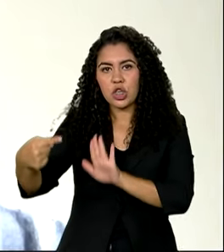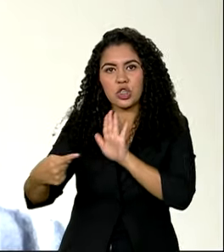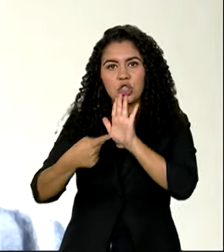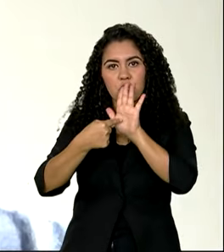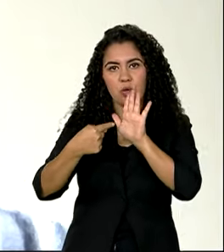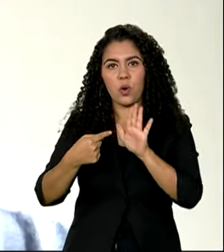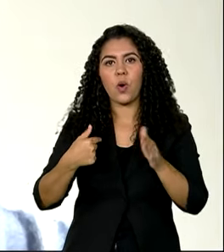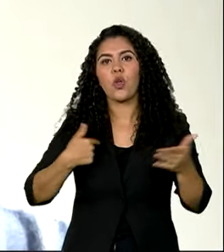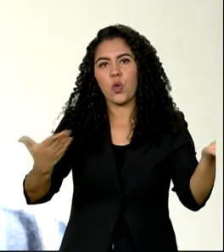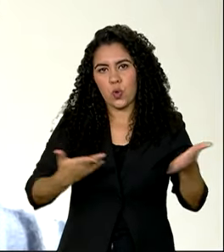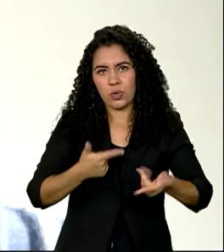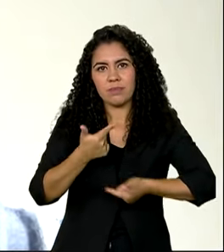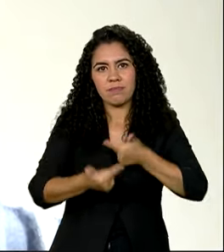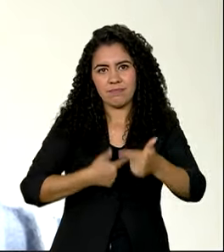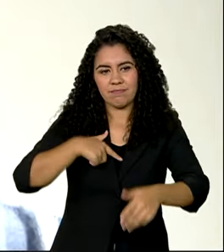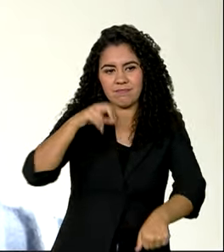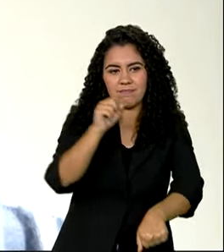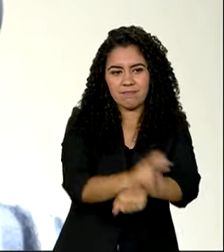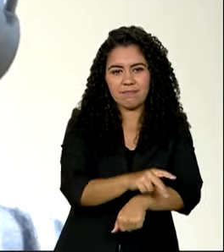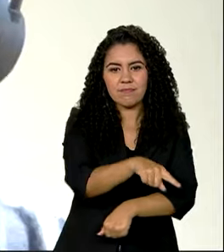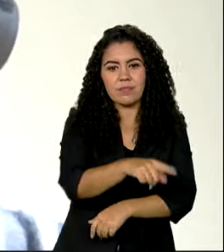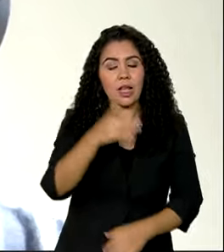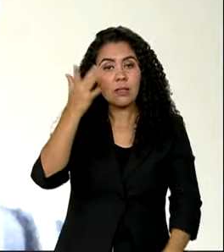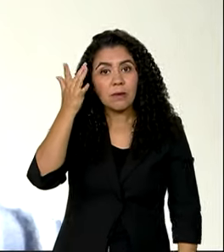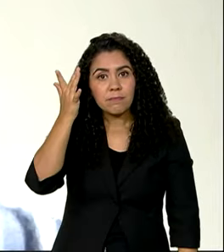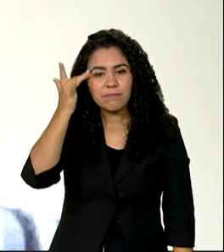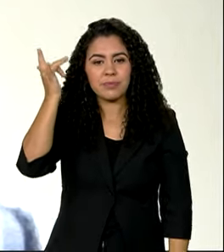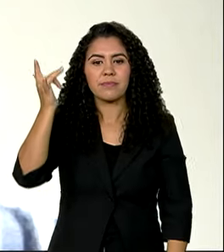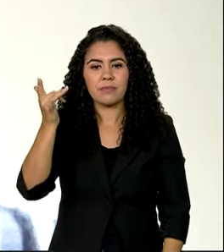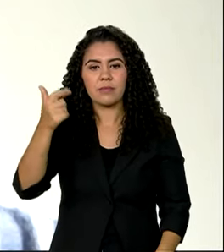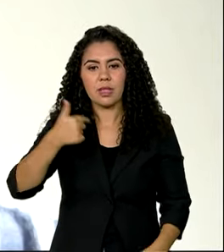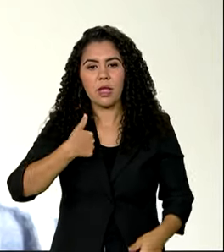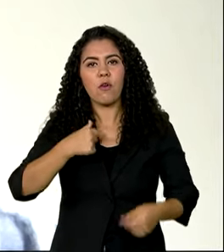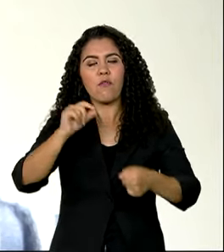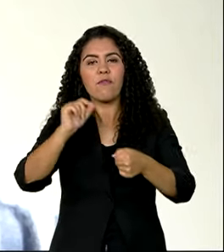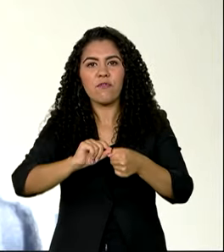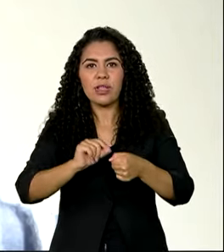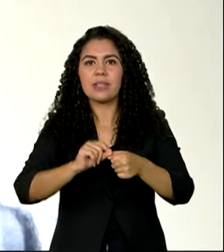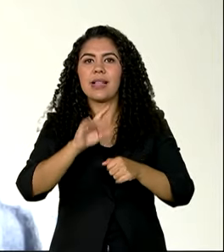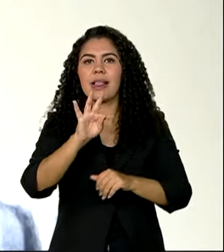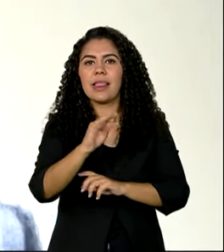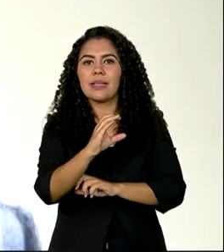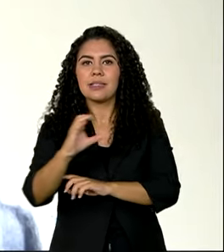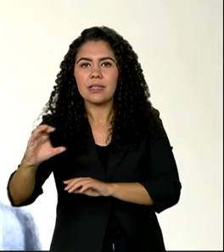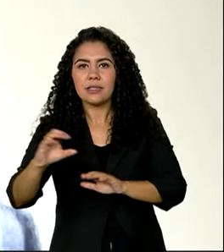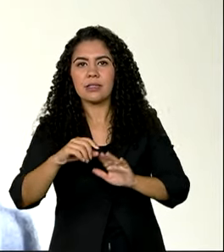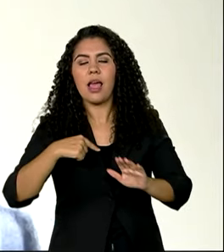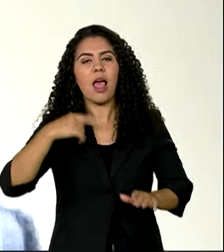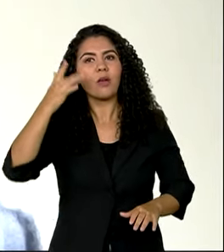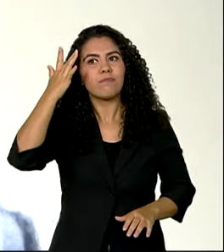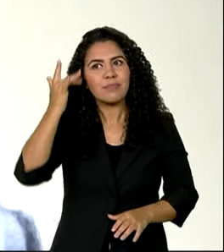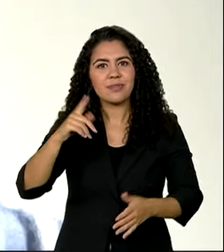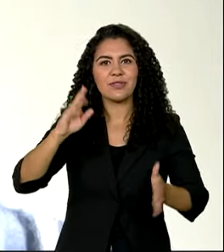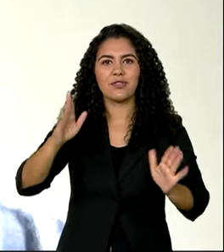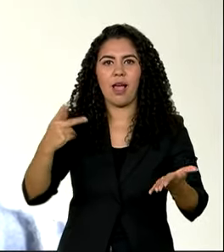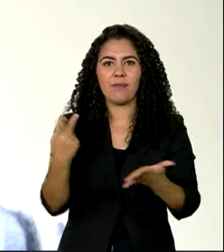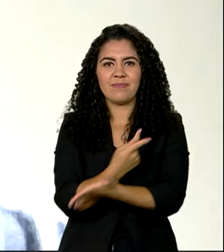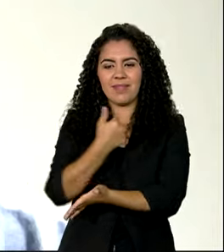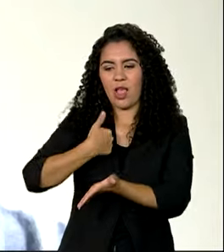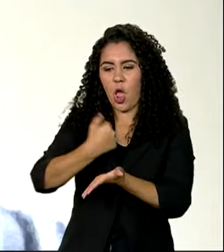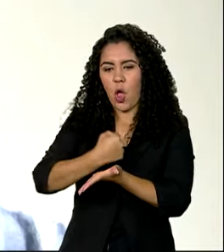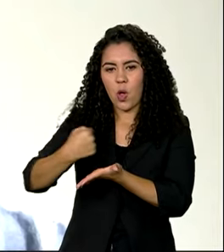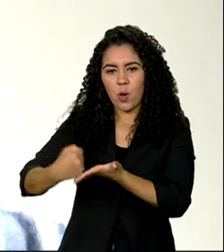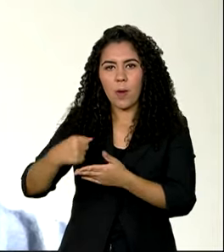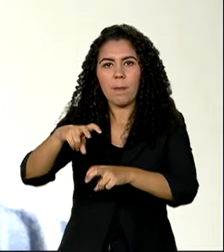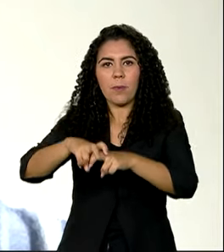empresa que eu estou hoje, no dia seguinte, eu apresentei o TCC em um dia e no outro dia eu já estava contratado pela empresa, por